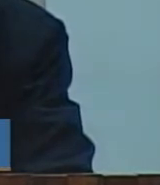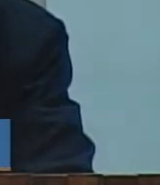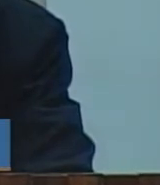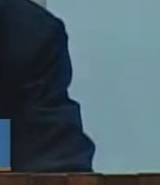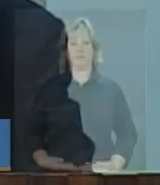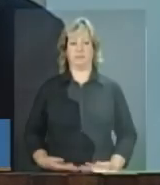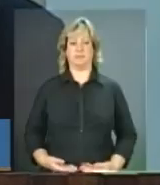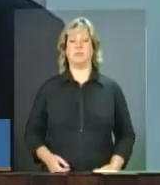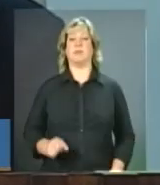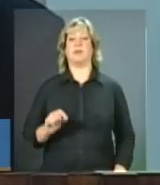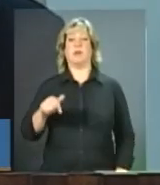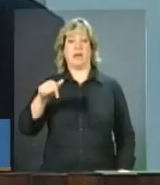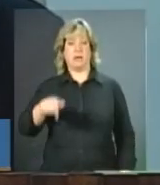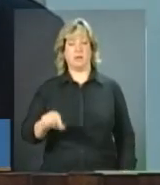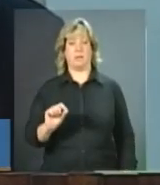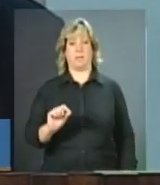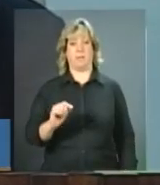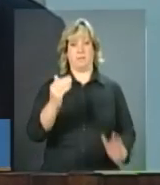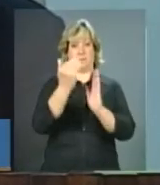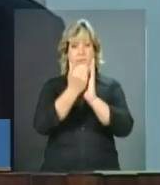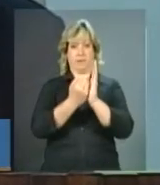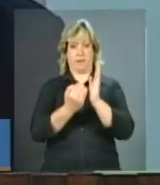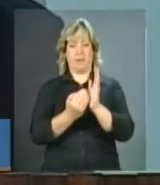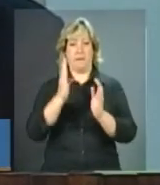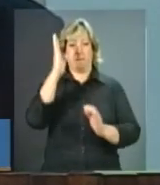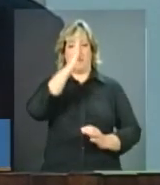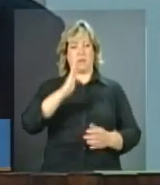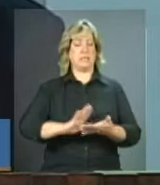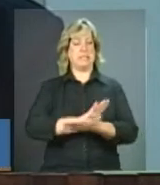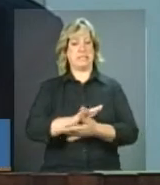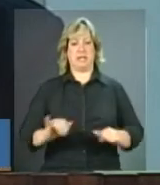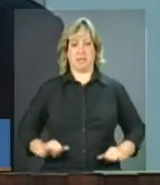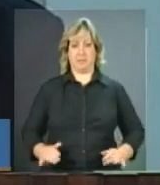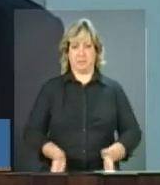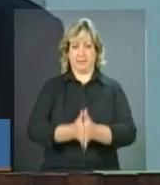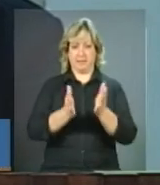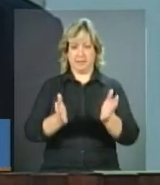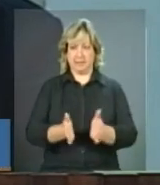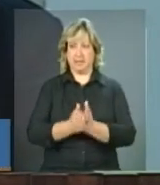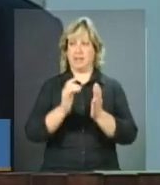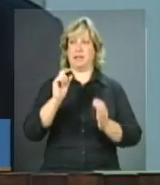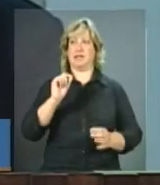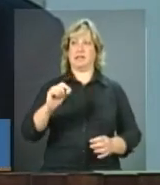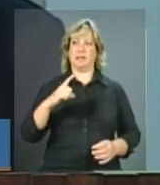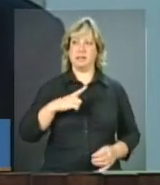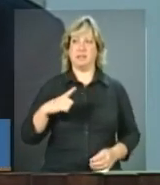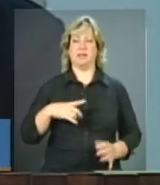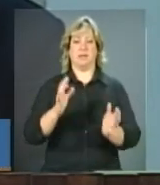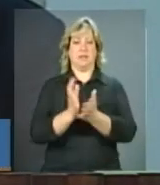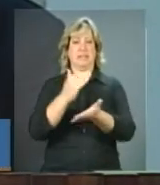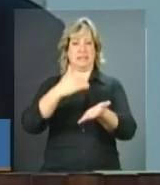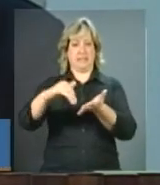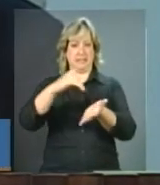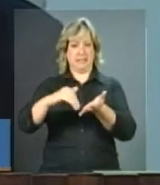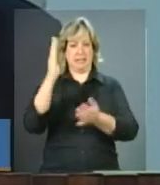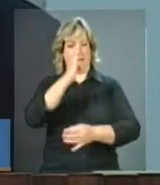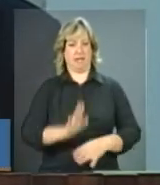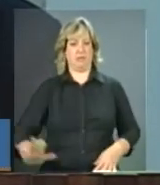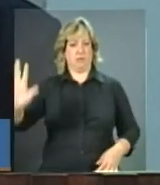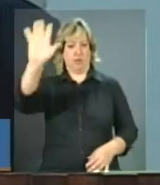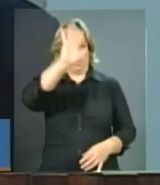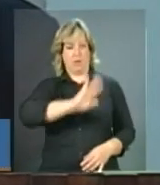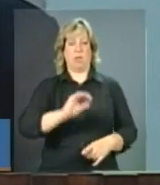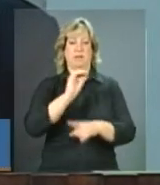Brasil Sem Miséria, como está sendo planejada a articulação entre as Secretarias Nacional de Assistência Social e